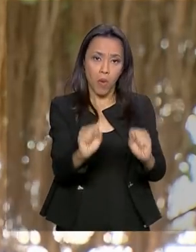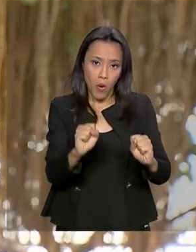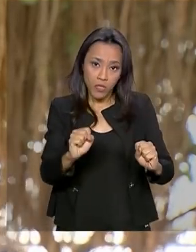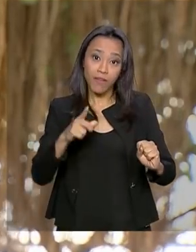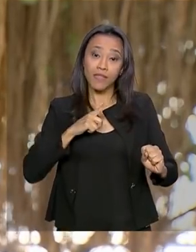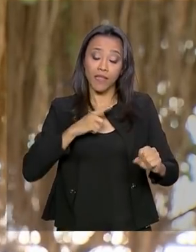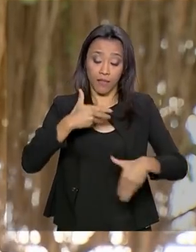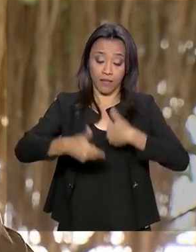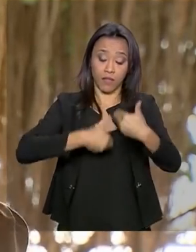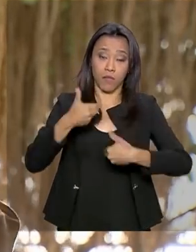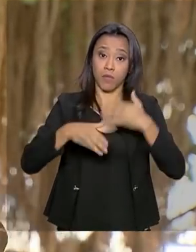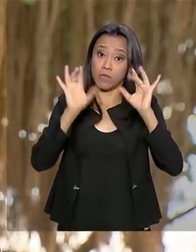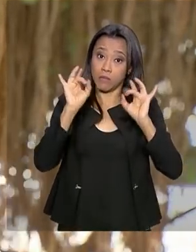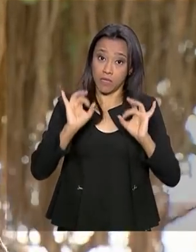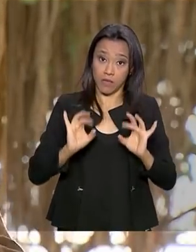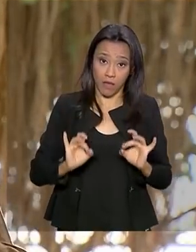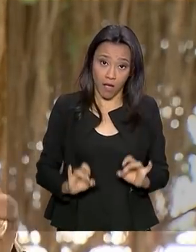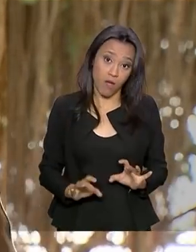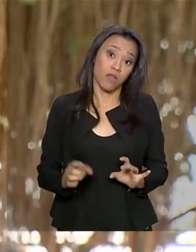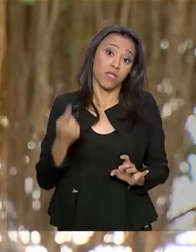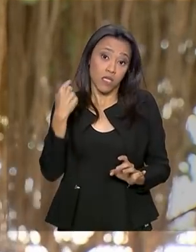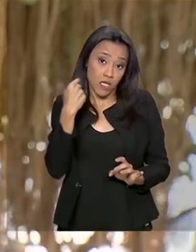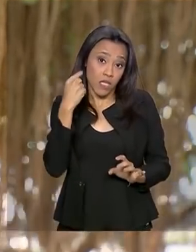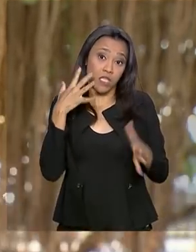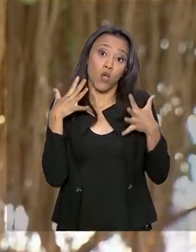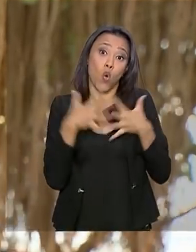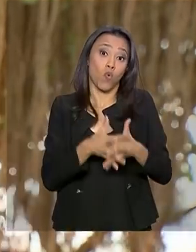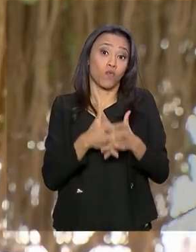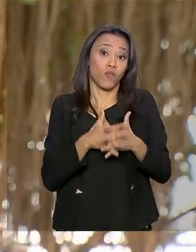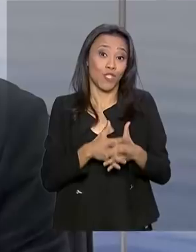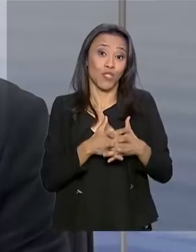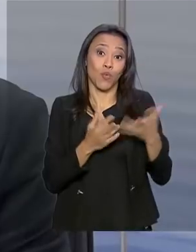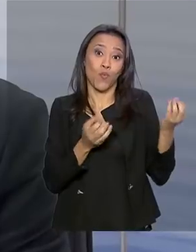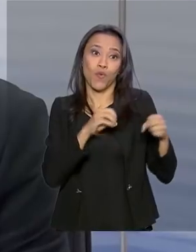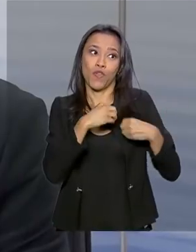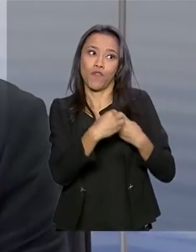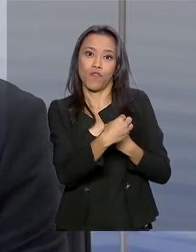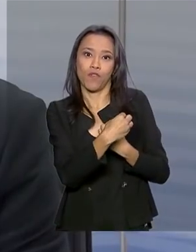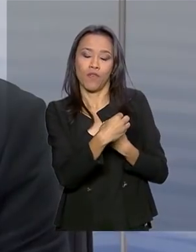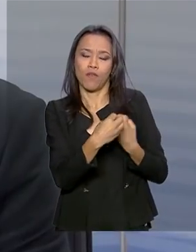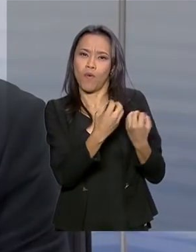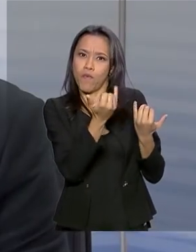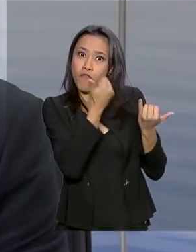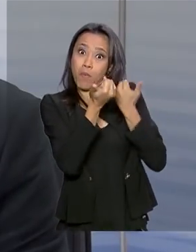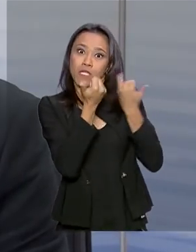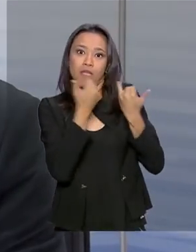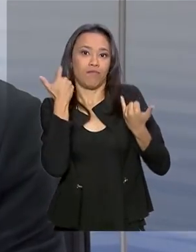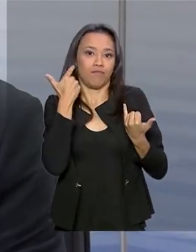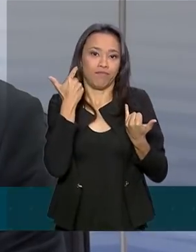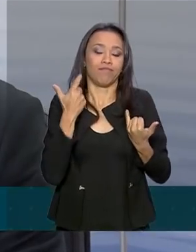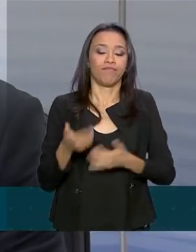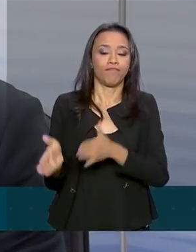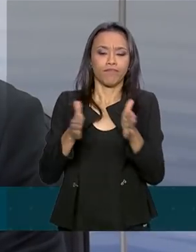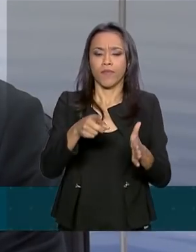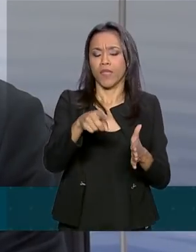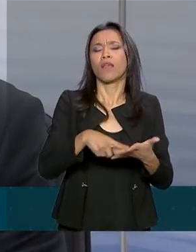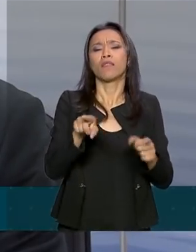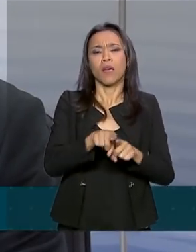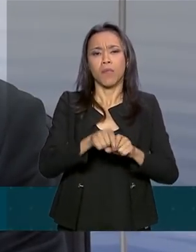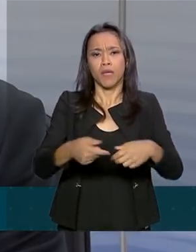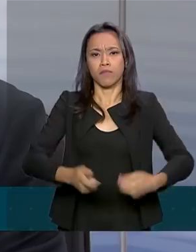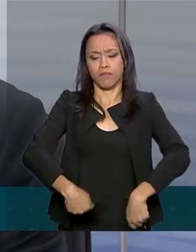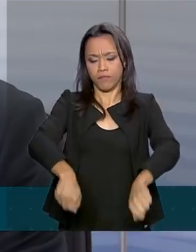tratamento especial sem que o aparelho seja confundido com ponto eletrônico. Nós temos também a prova em videolibras, ou seja, qualquer pessoa que tenha